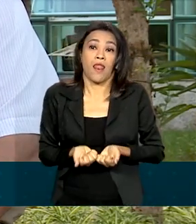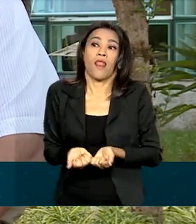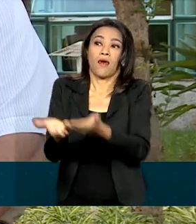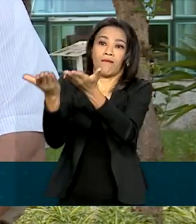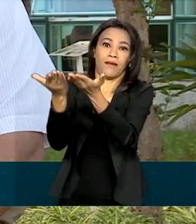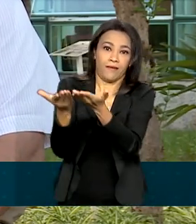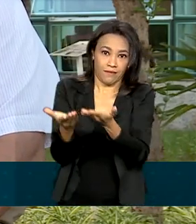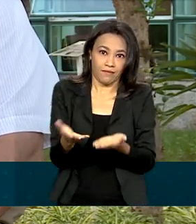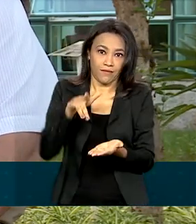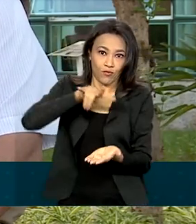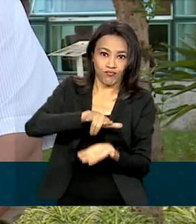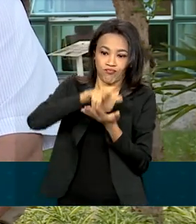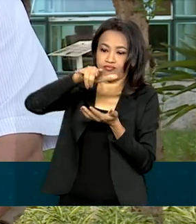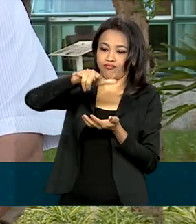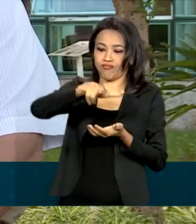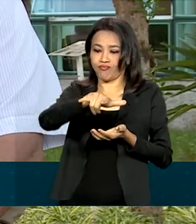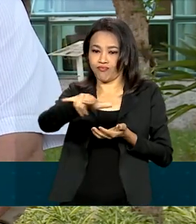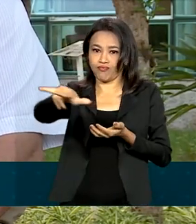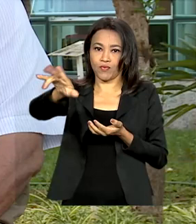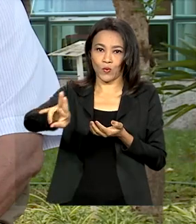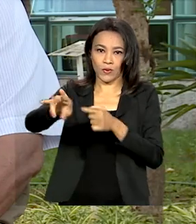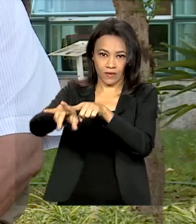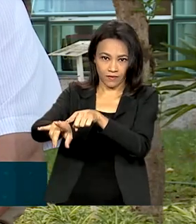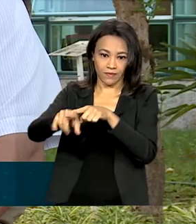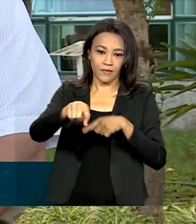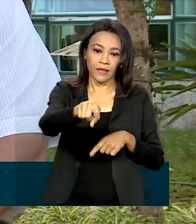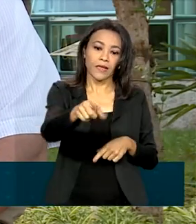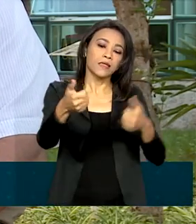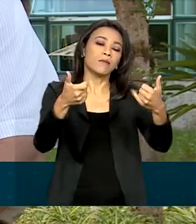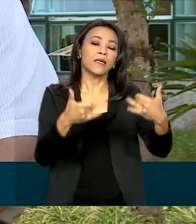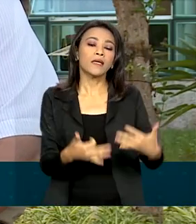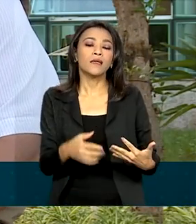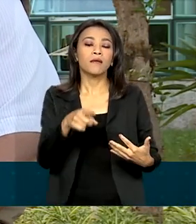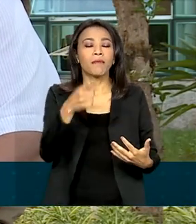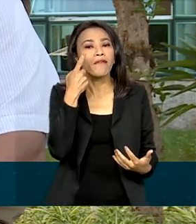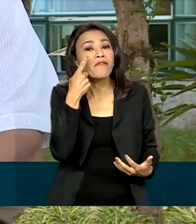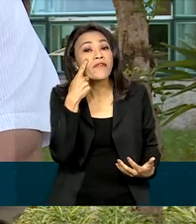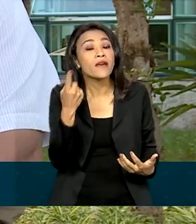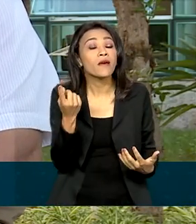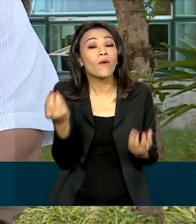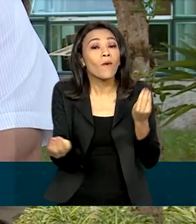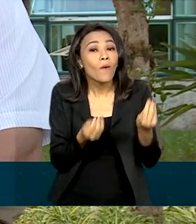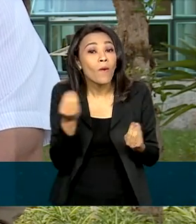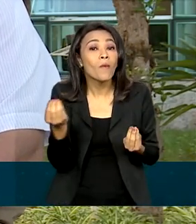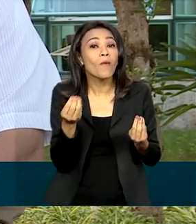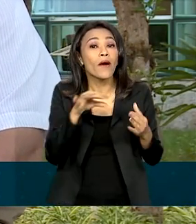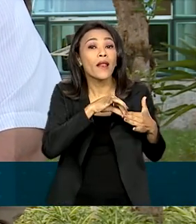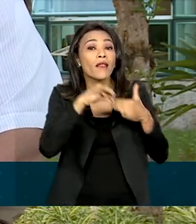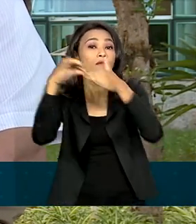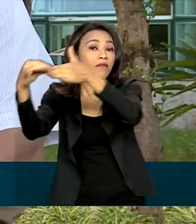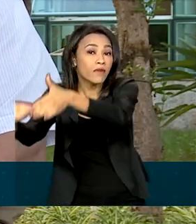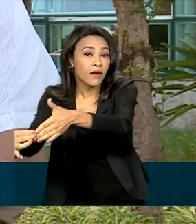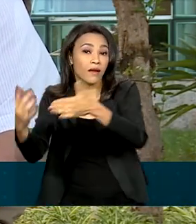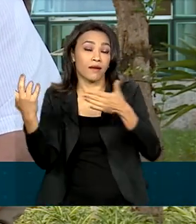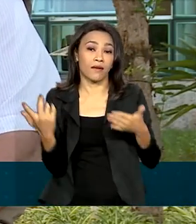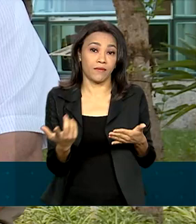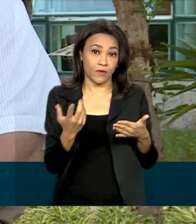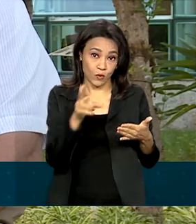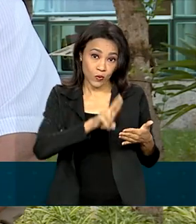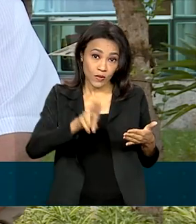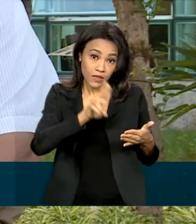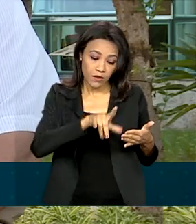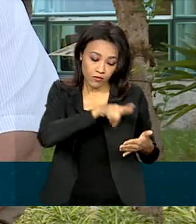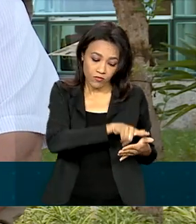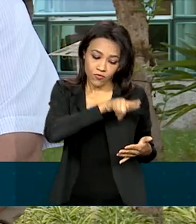gente verificar a capacidade de transporte via drone das amostras